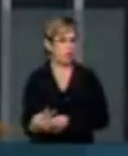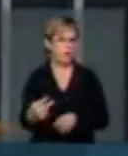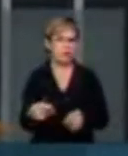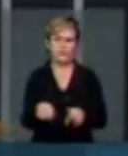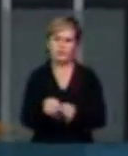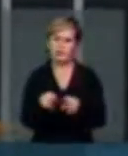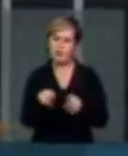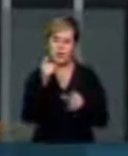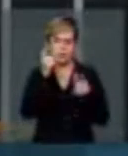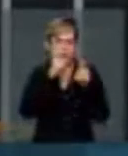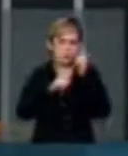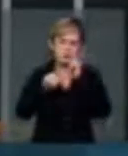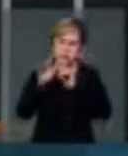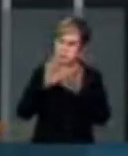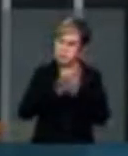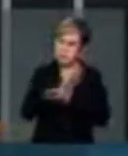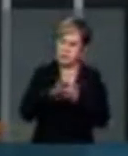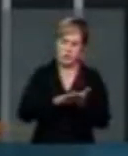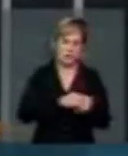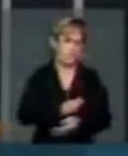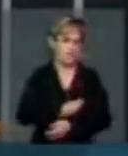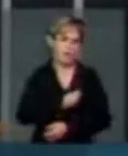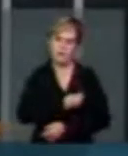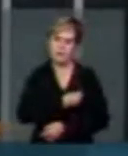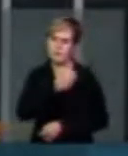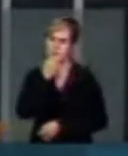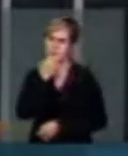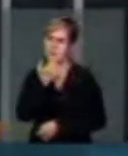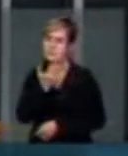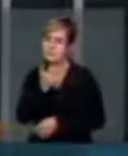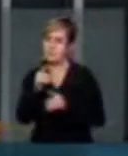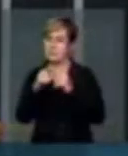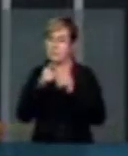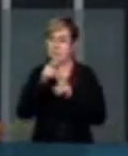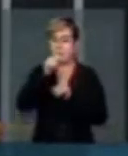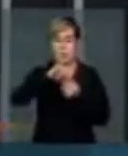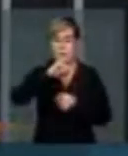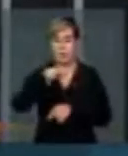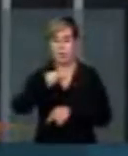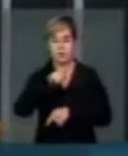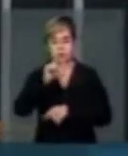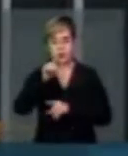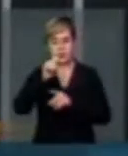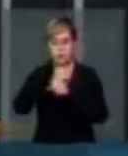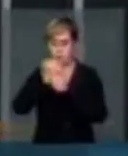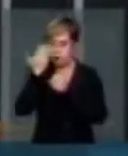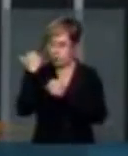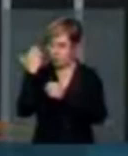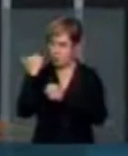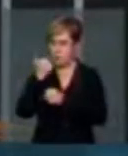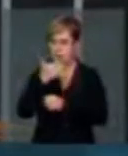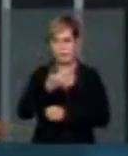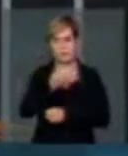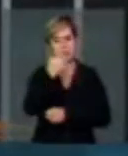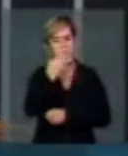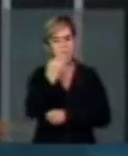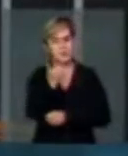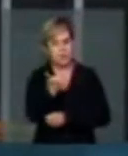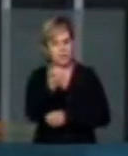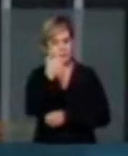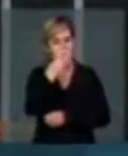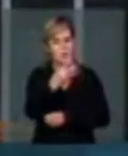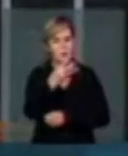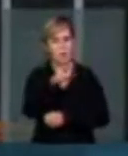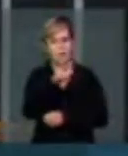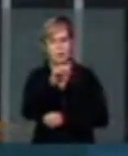mínimas condições hoje de uma sobrevivência decente. Entretanto, no mês de julho passado, a 14ª Vara Federal reconheceu